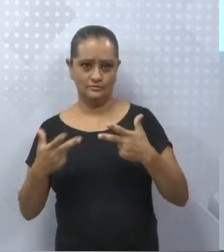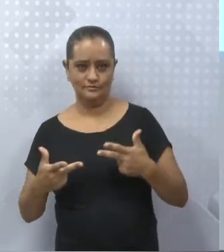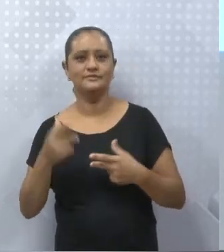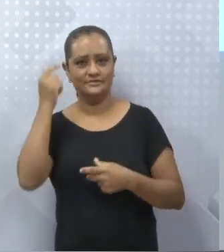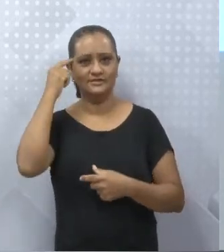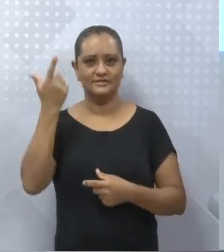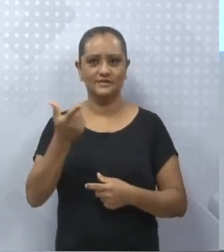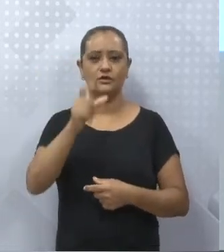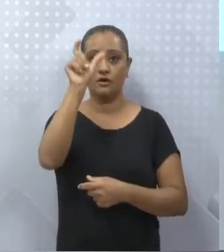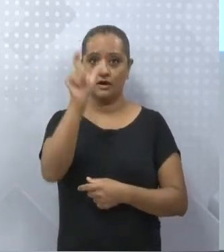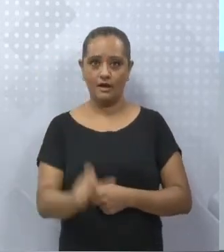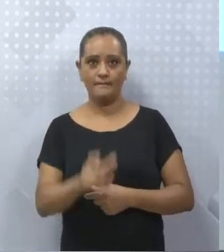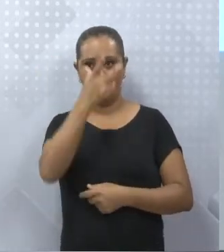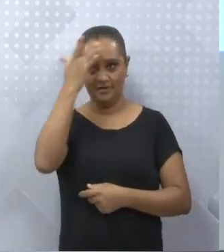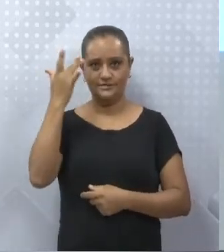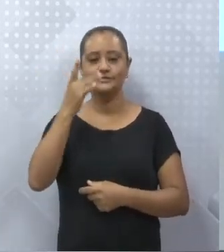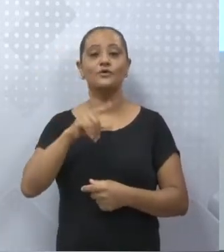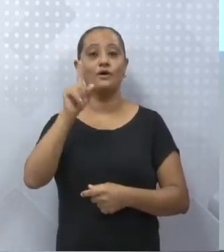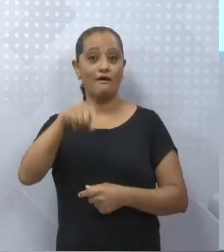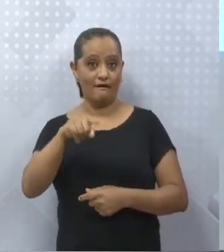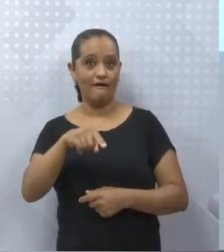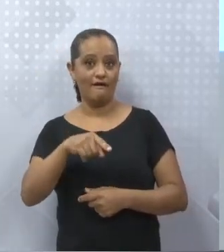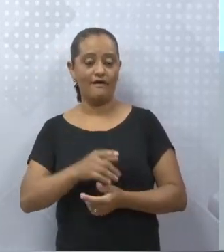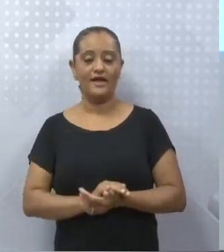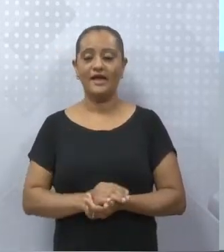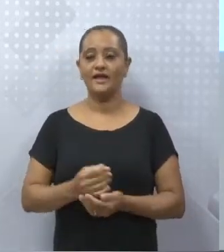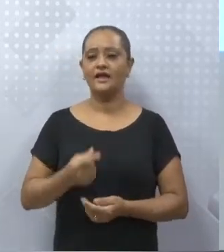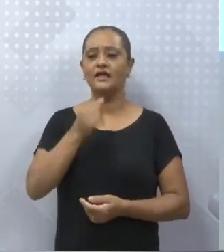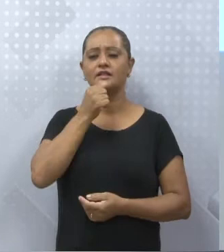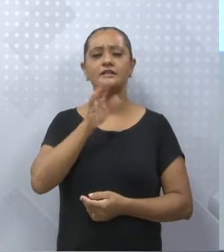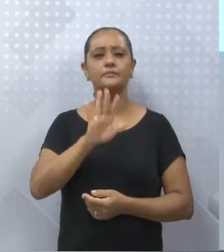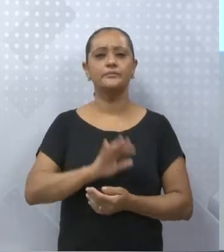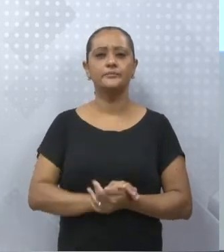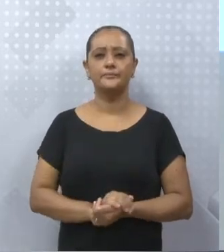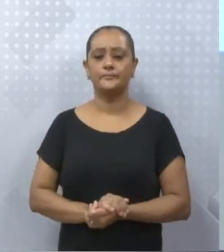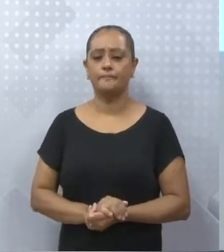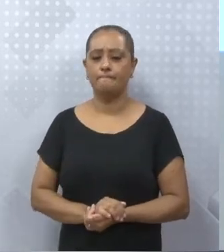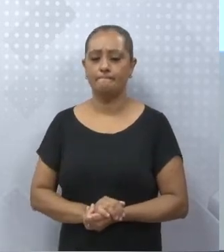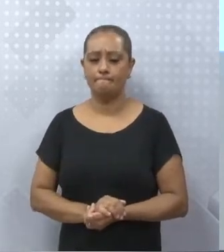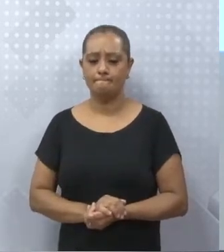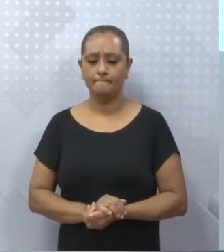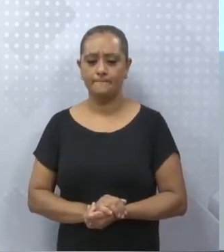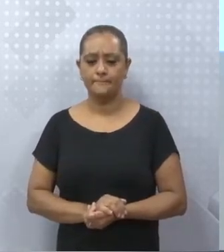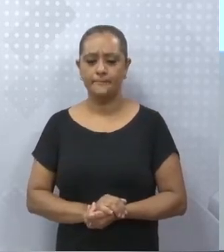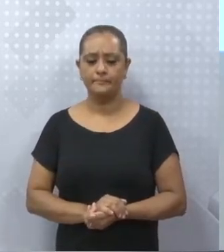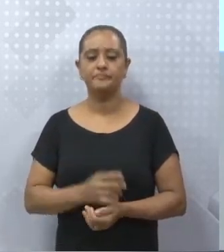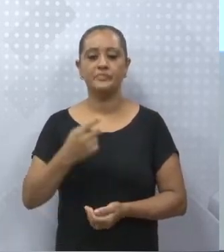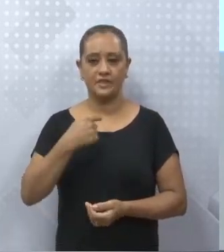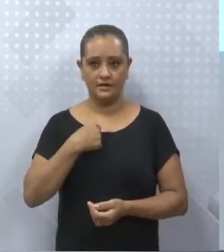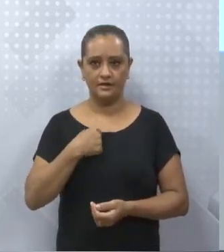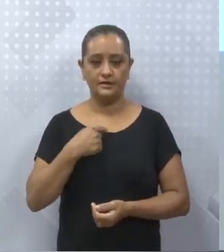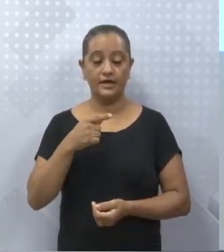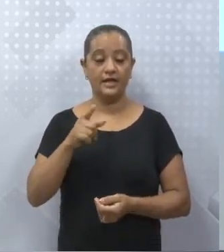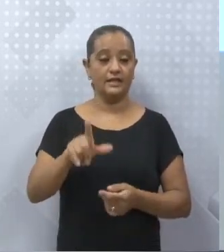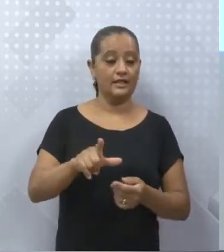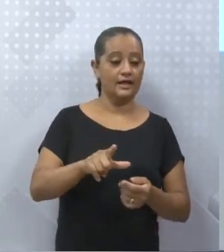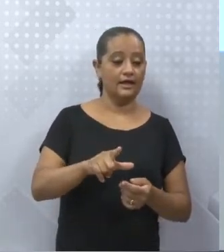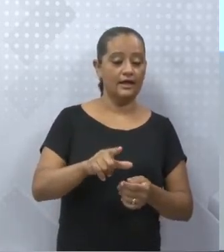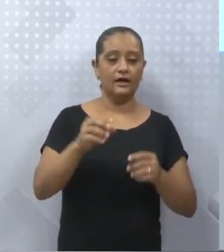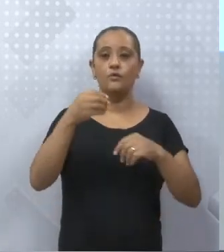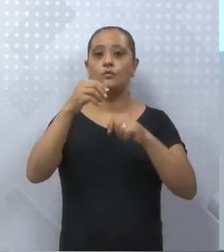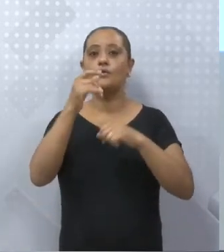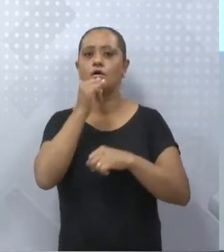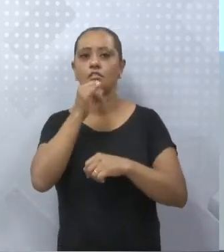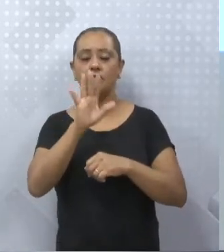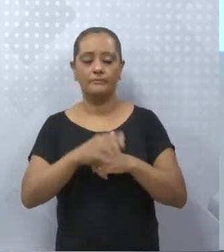verbo, conhecer esse verbo. Então, no caso, nós temos aqui, olha, entre o verbo e os complementos,